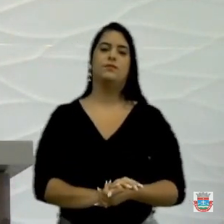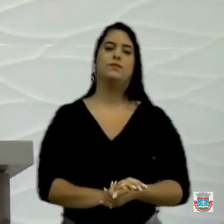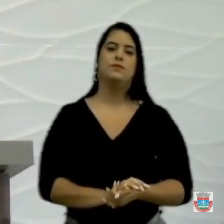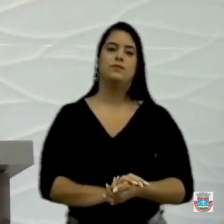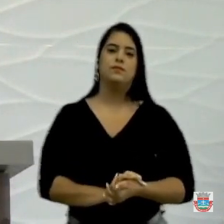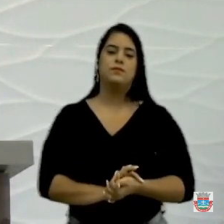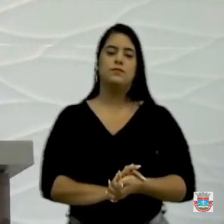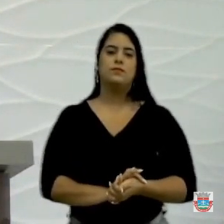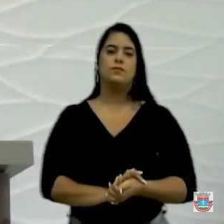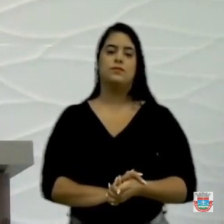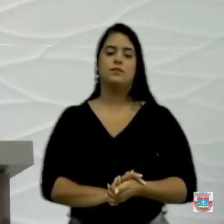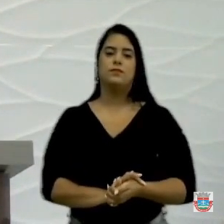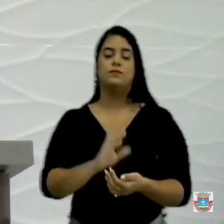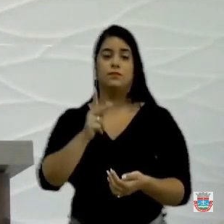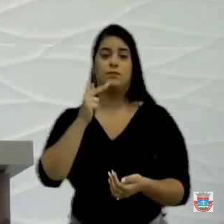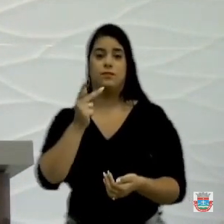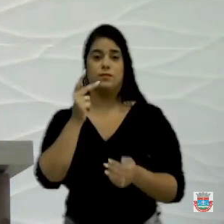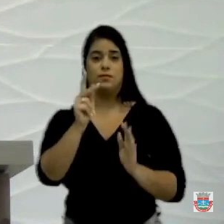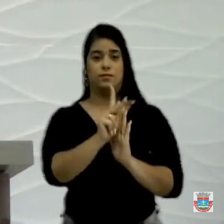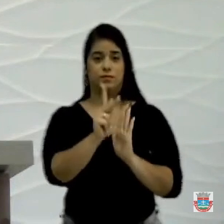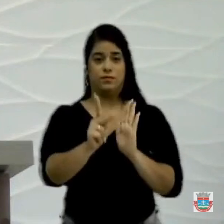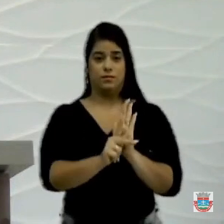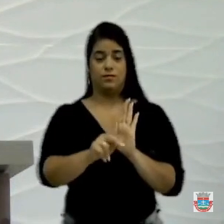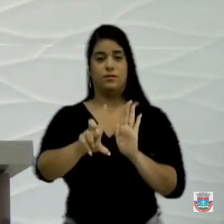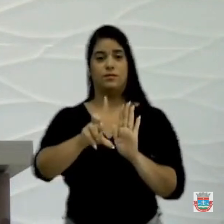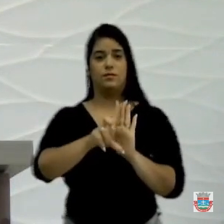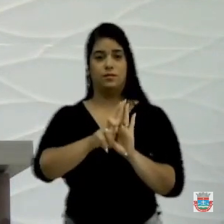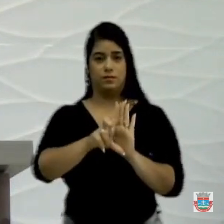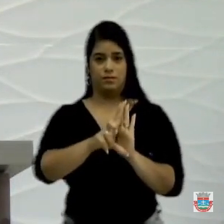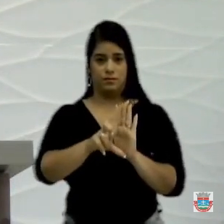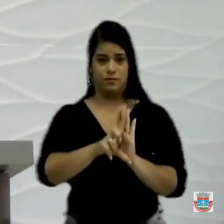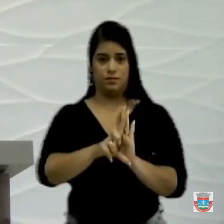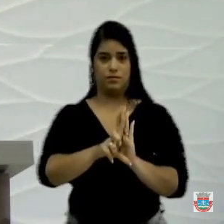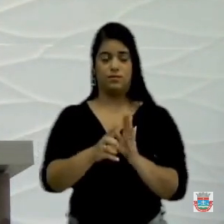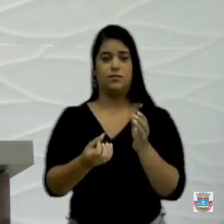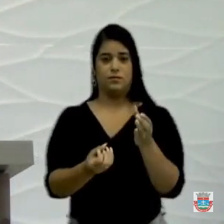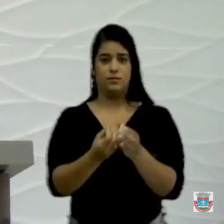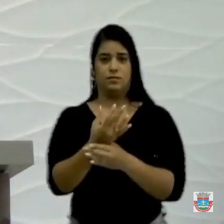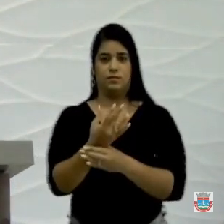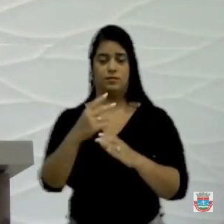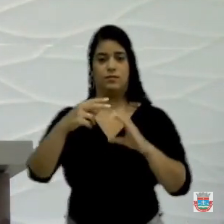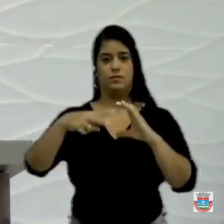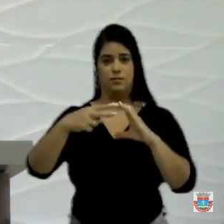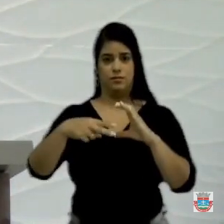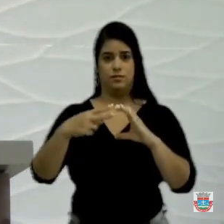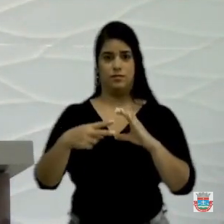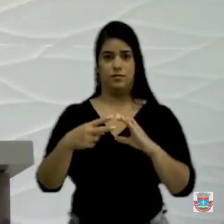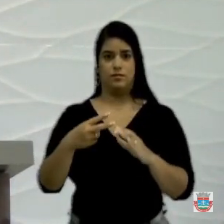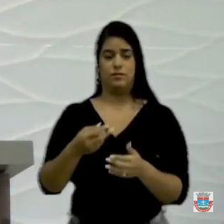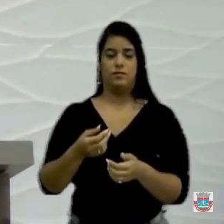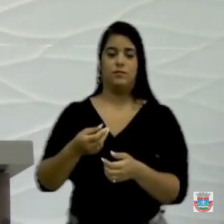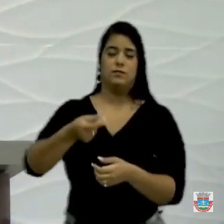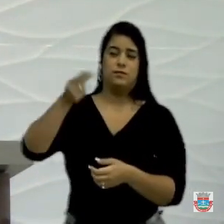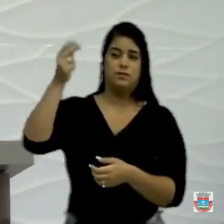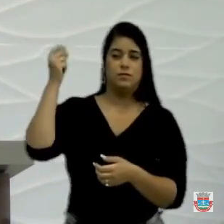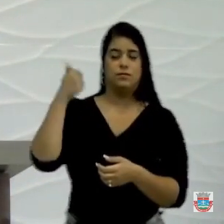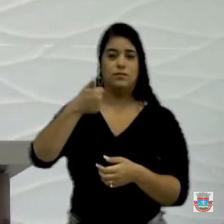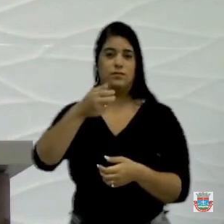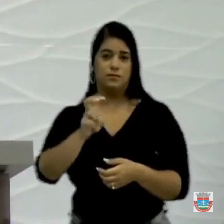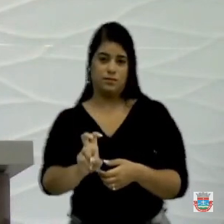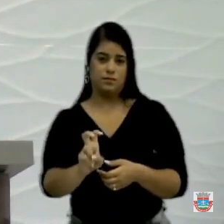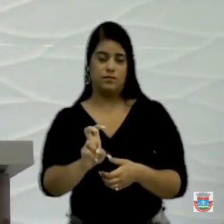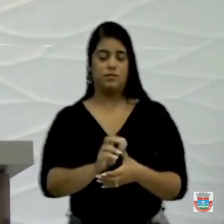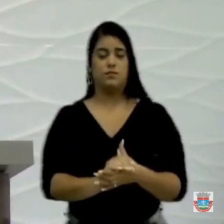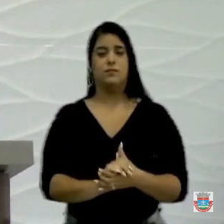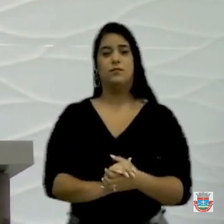aqui de um projeto de lei que coloquei, nessa casa, já faz uns 15 dias que está aqui na